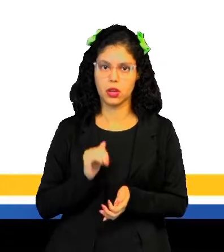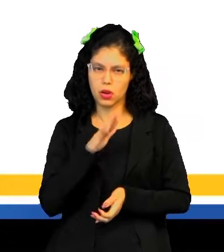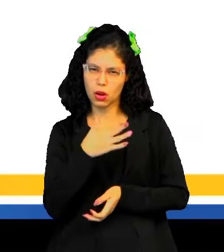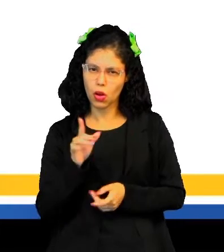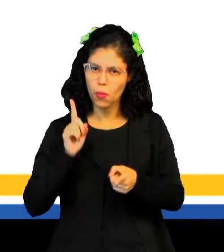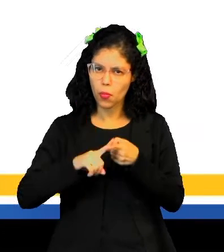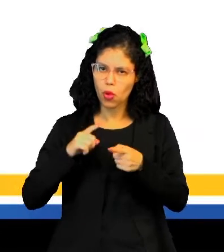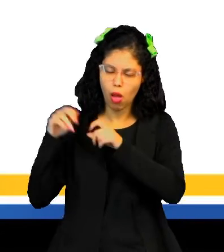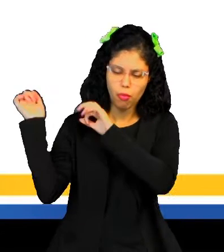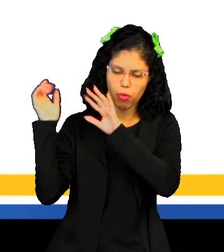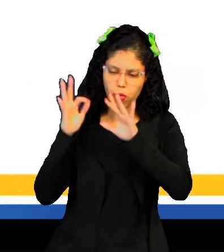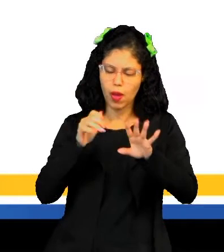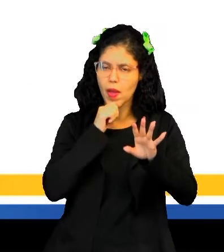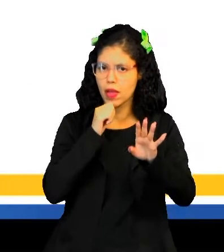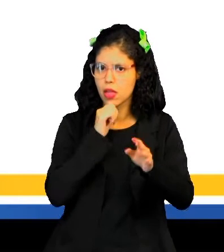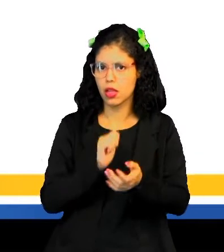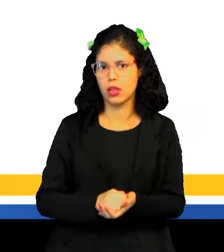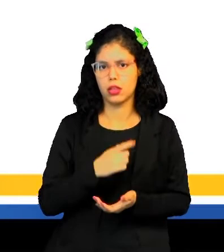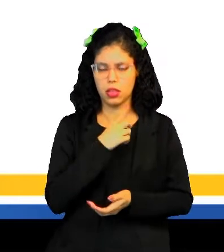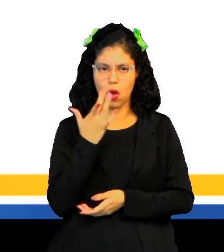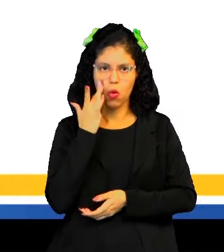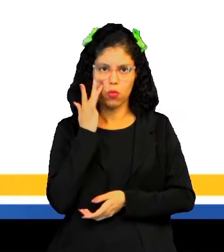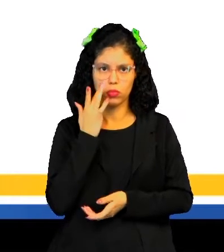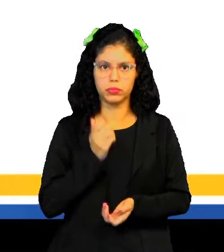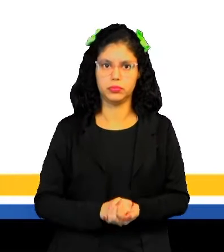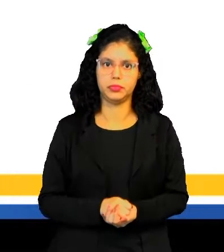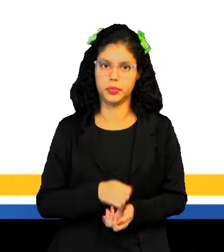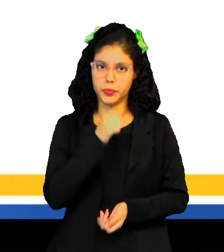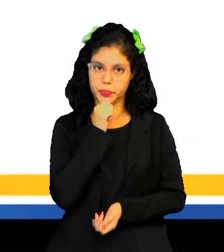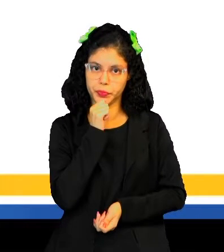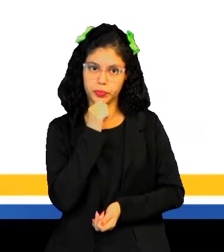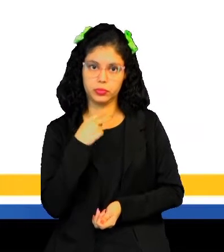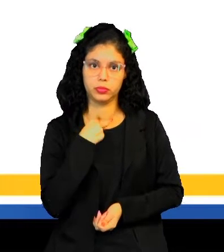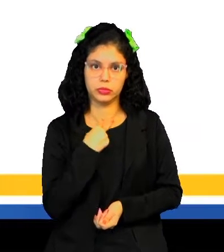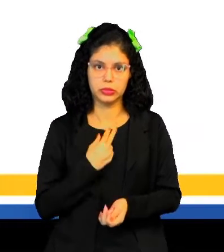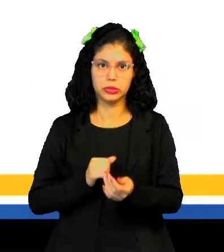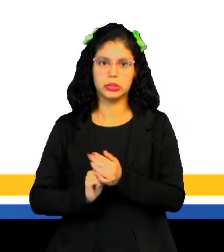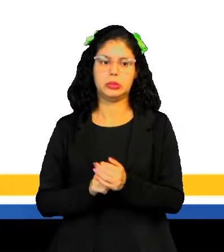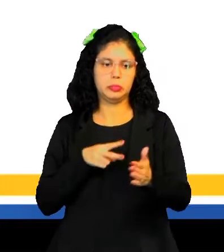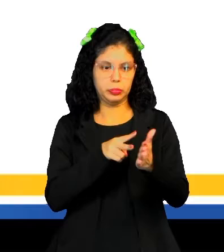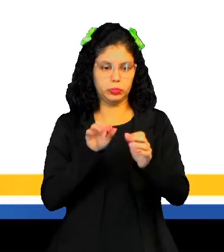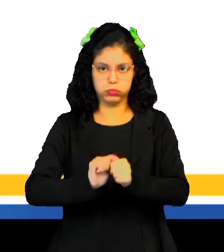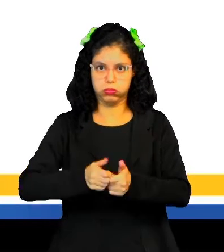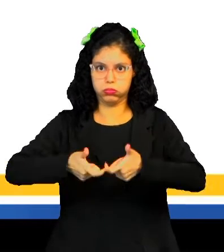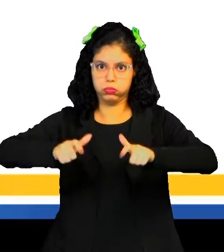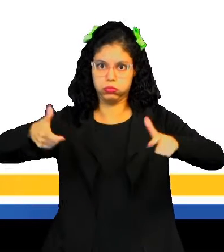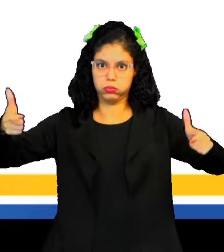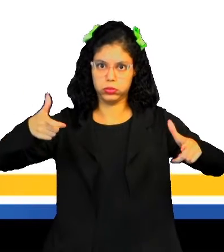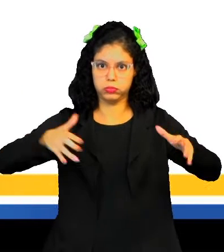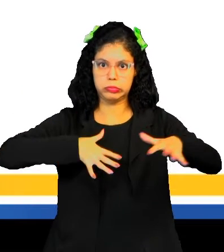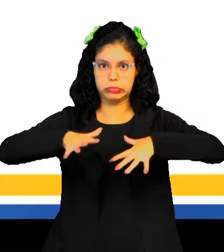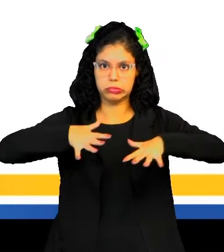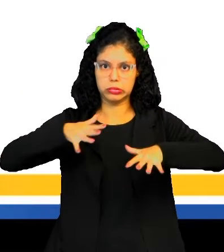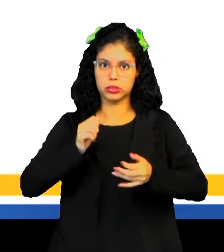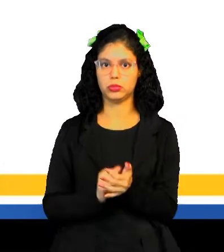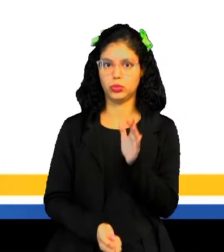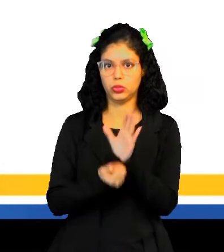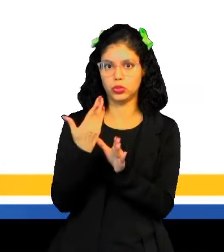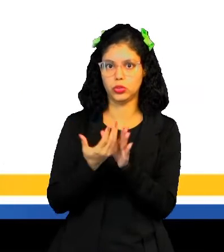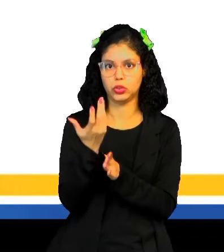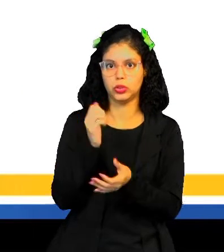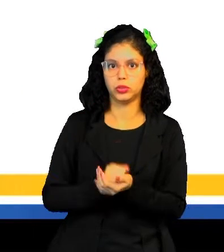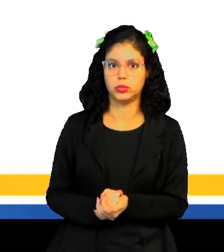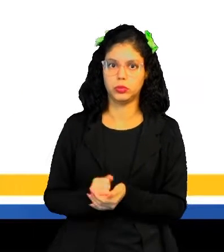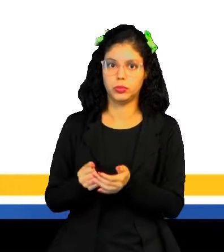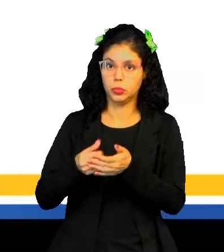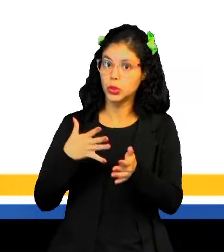conta desse fluxo migratório, né? Em busca de ouro. Essa ocupação desordenada, né? Acabou, né? Formando o surgimento de muitas